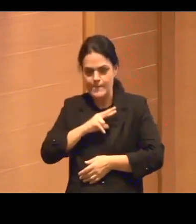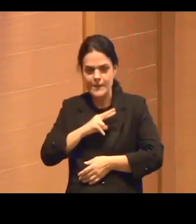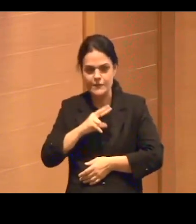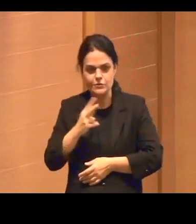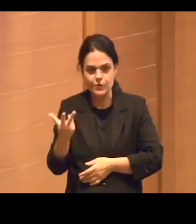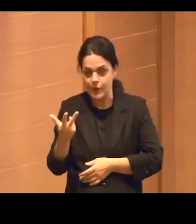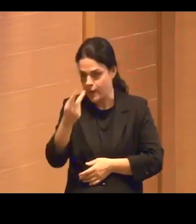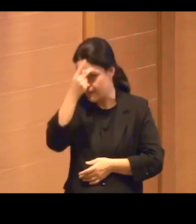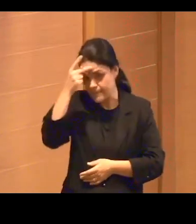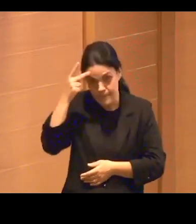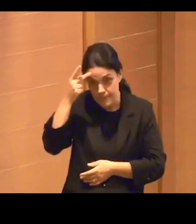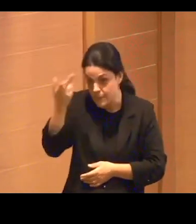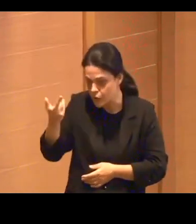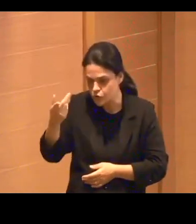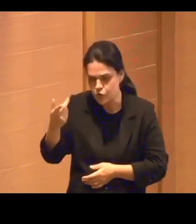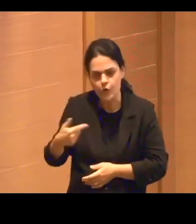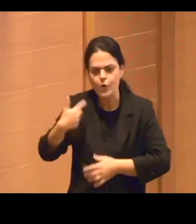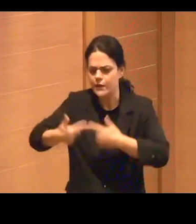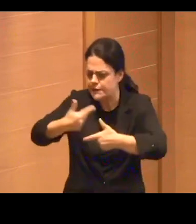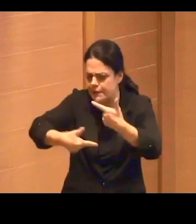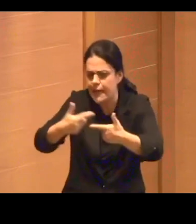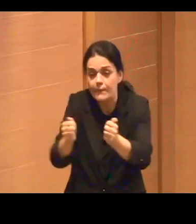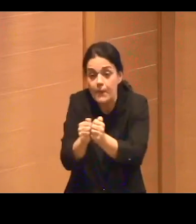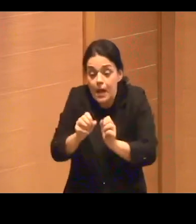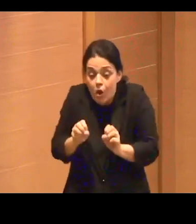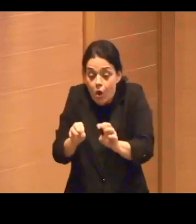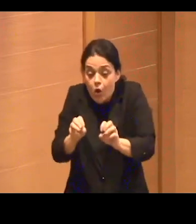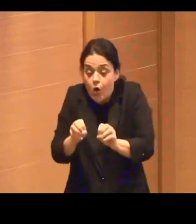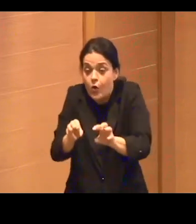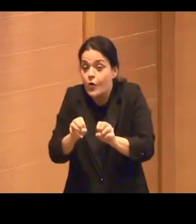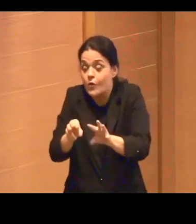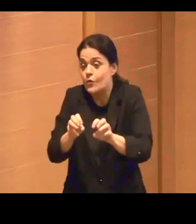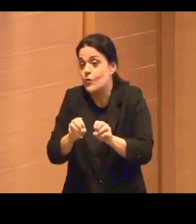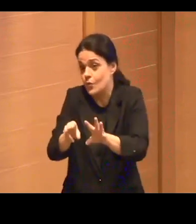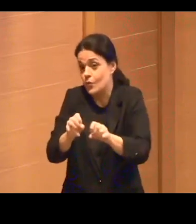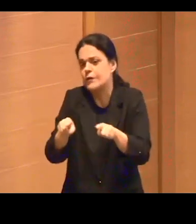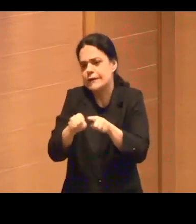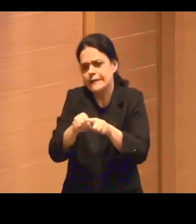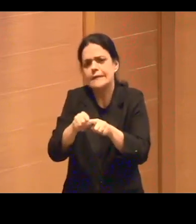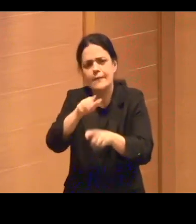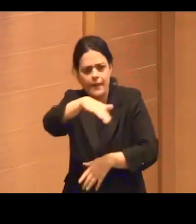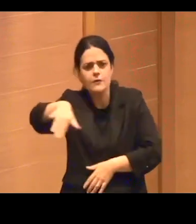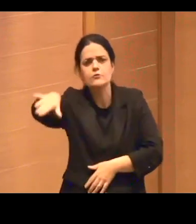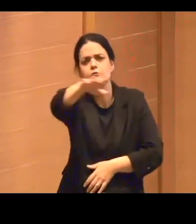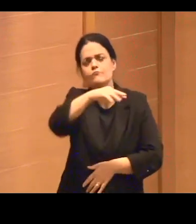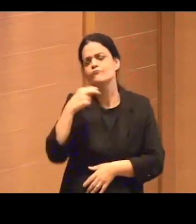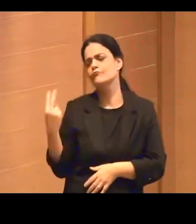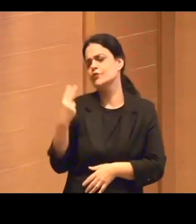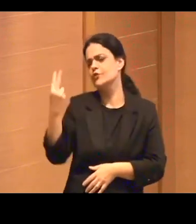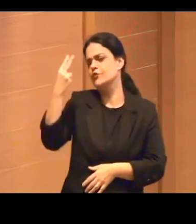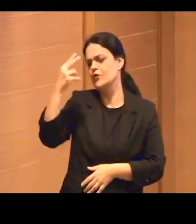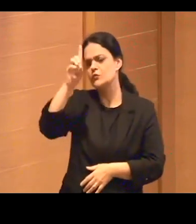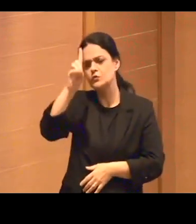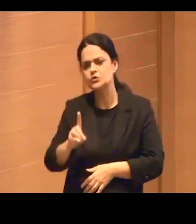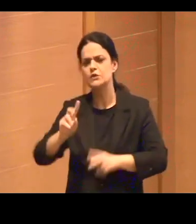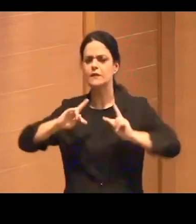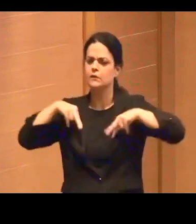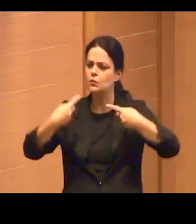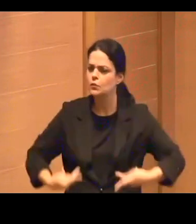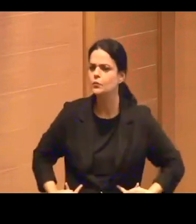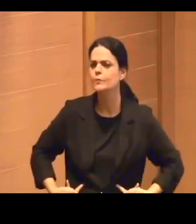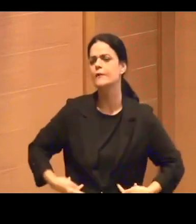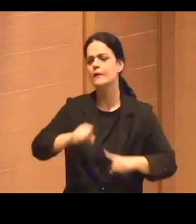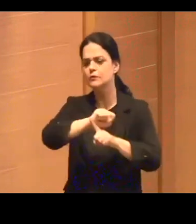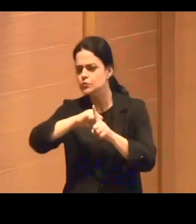trabalha com educação e quem trabalha nesse campo em que valoriza direitos humanos, valoriza o social,